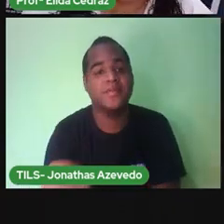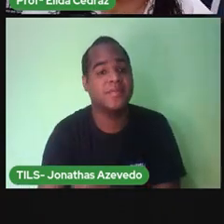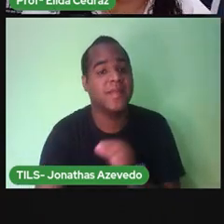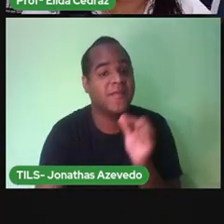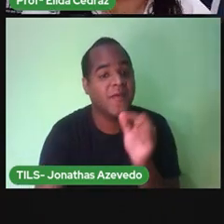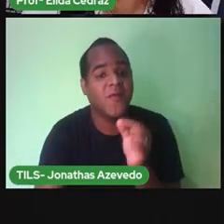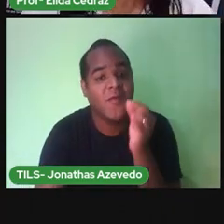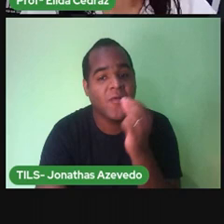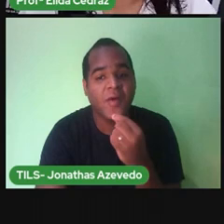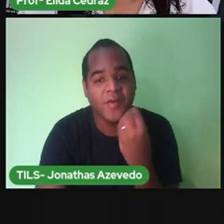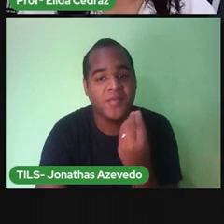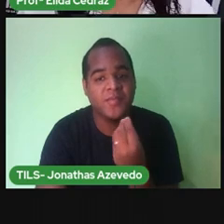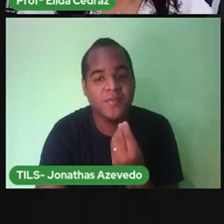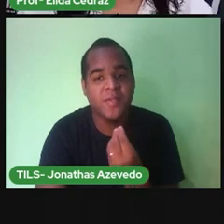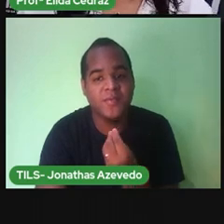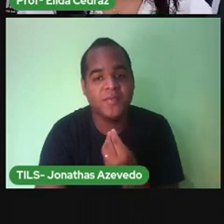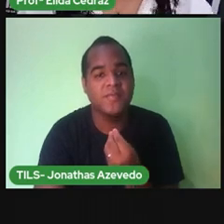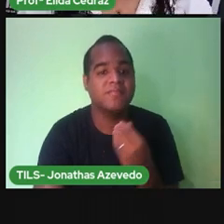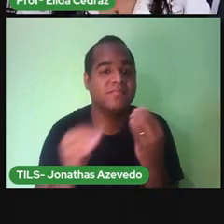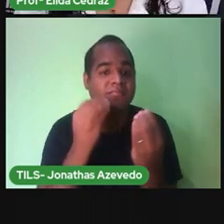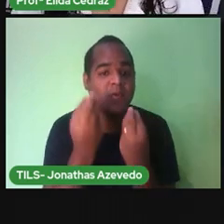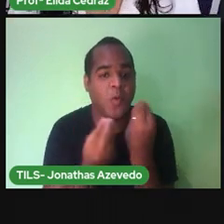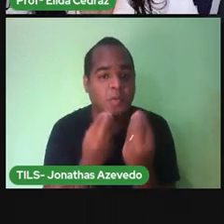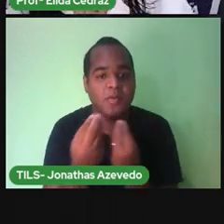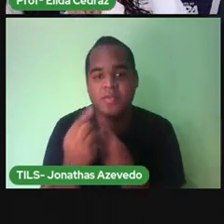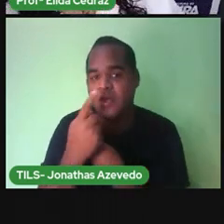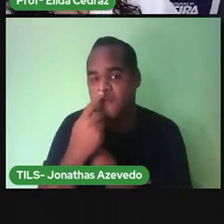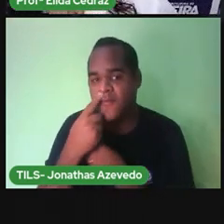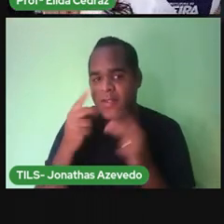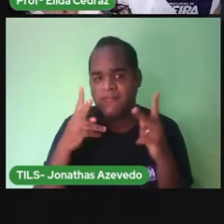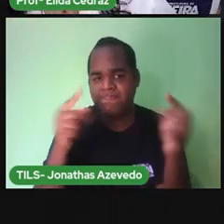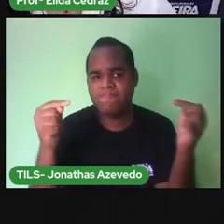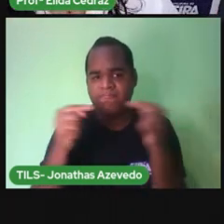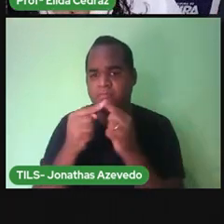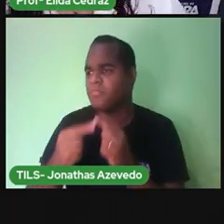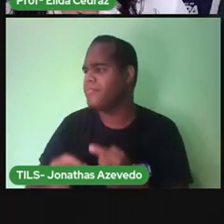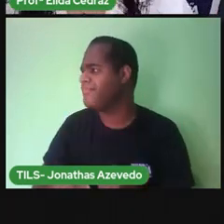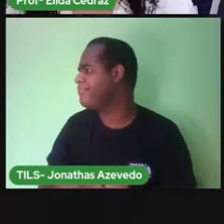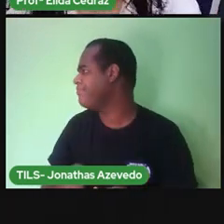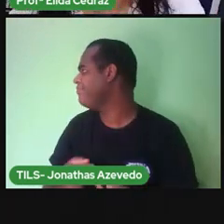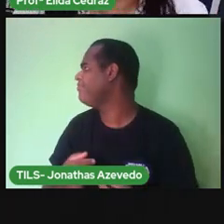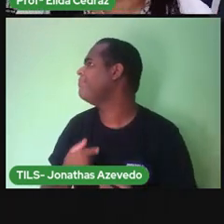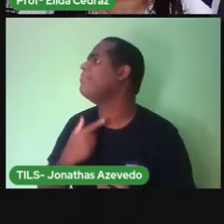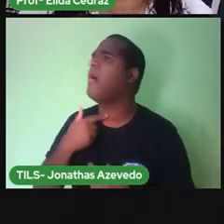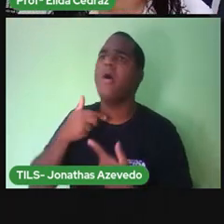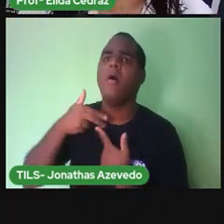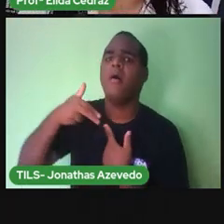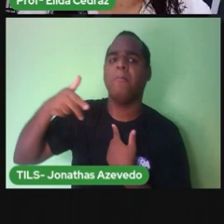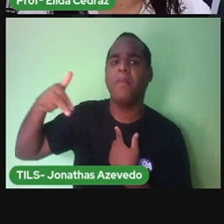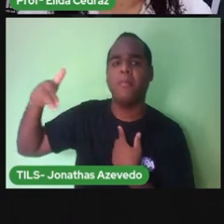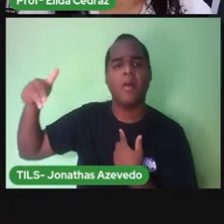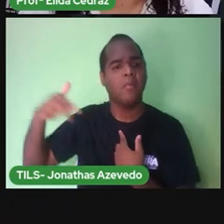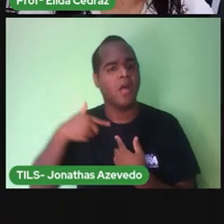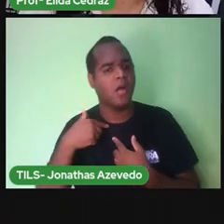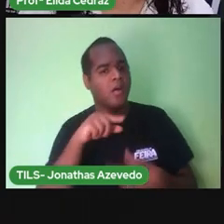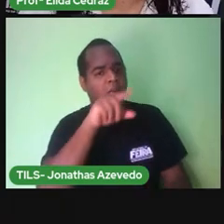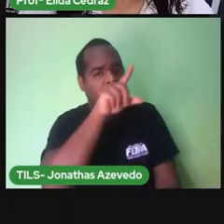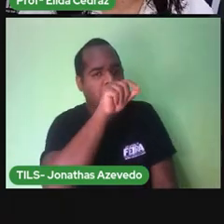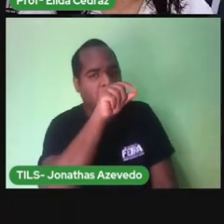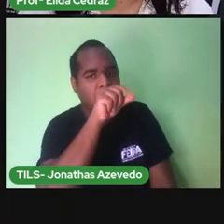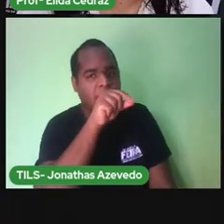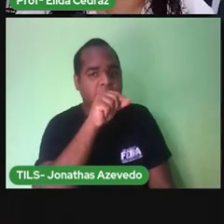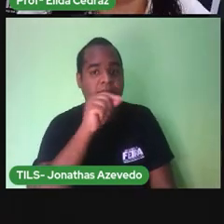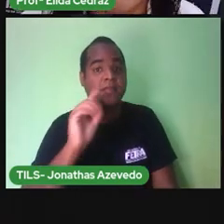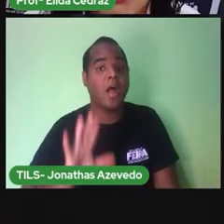tão admirada que continuou caminhando com a cabeça virada para trás, olhando o papagaio. E